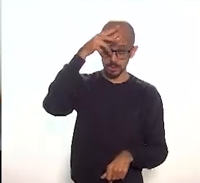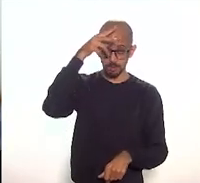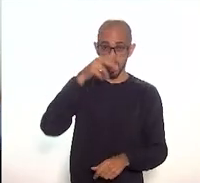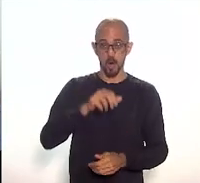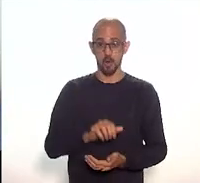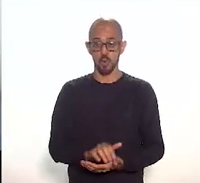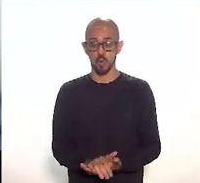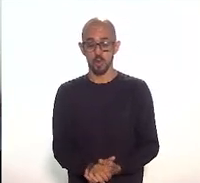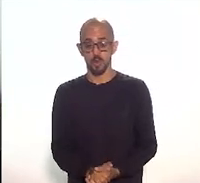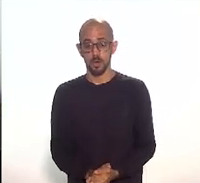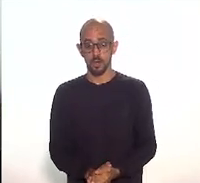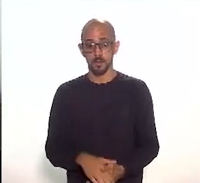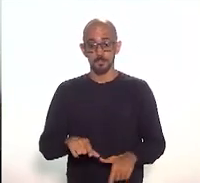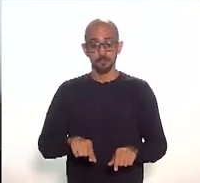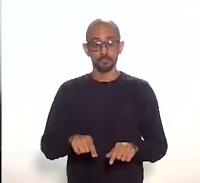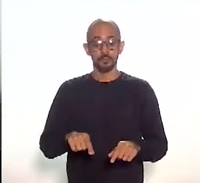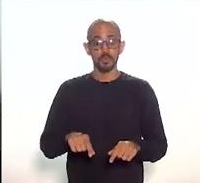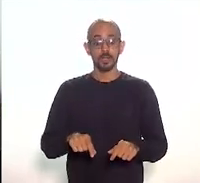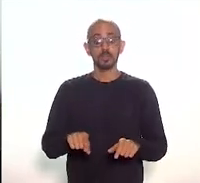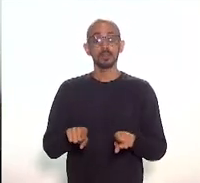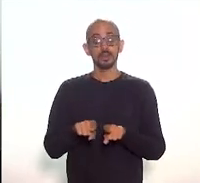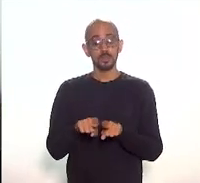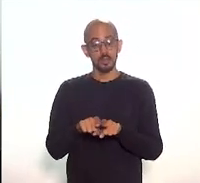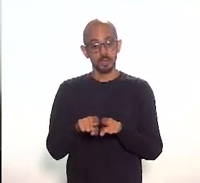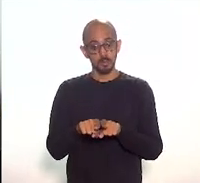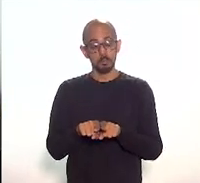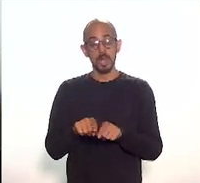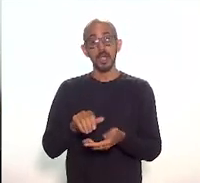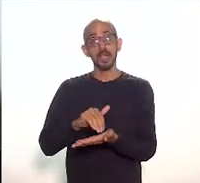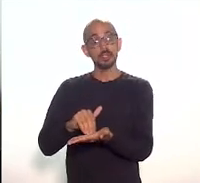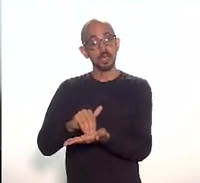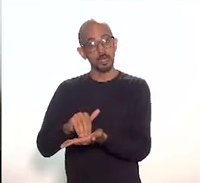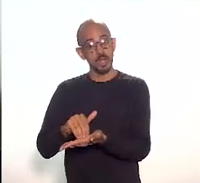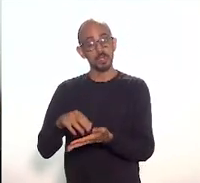No turismo, pelas duas secretarias de turismo.